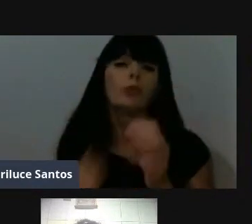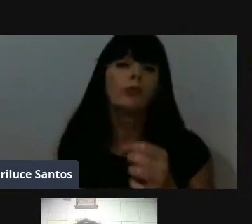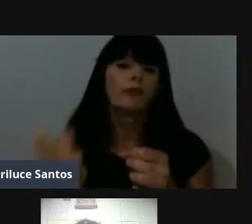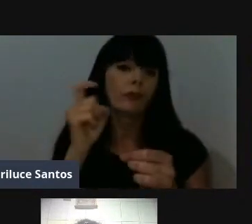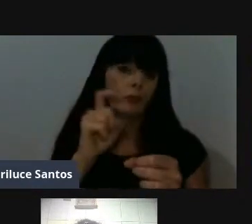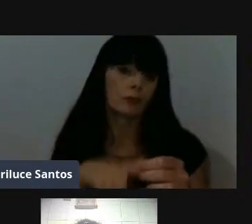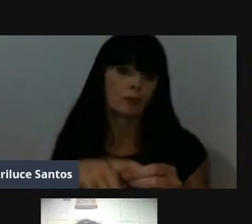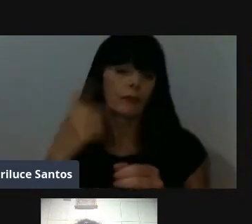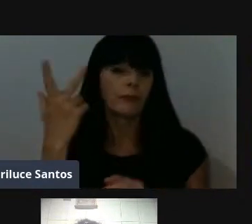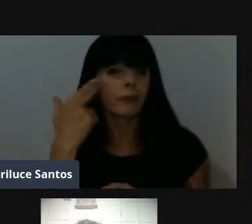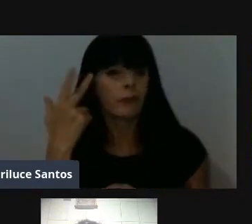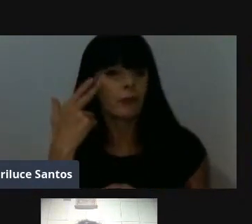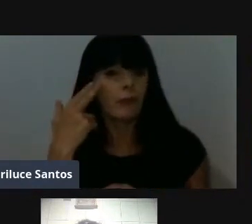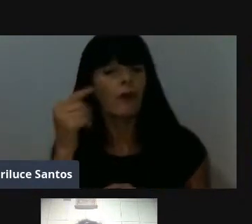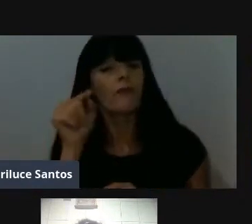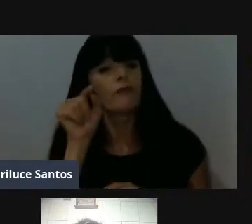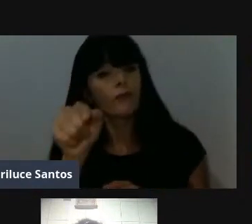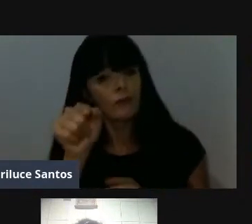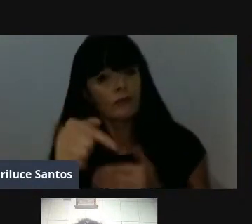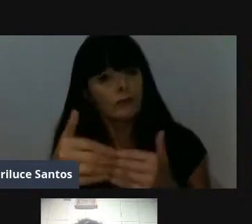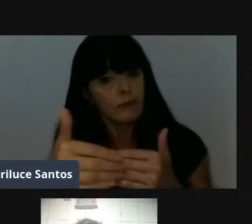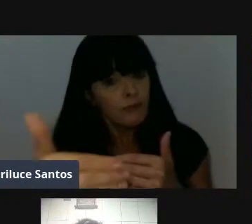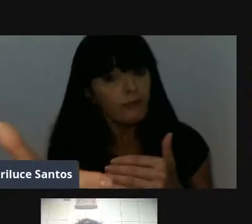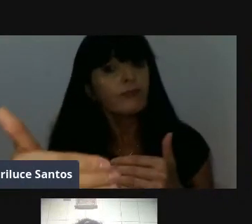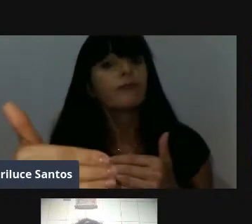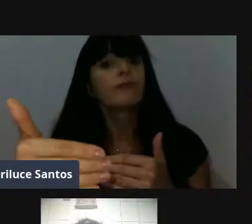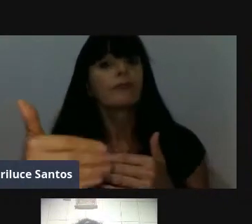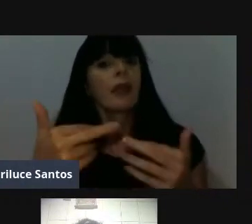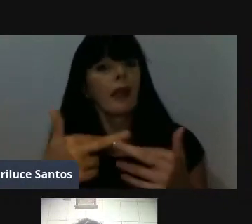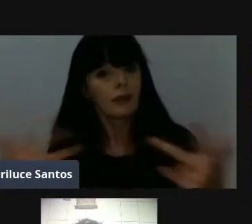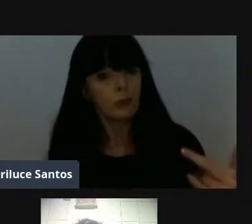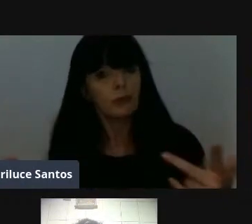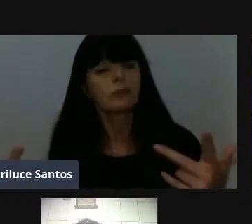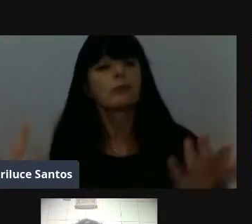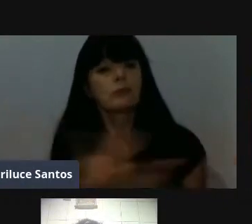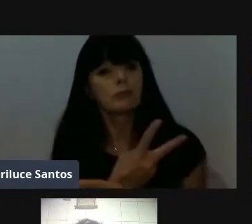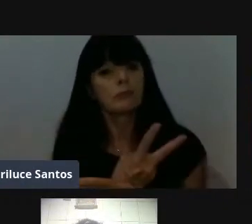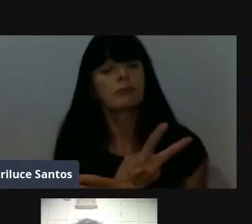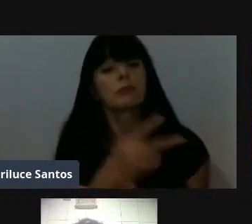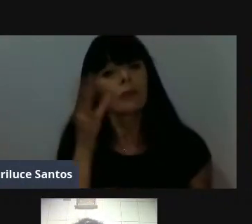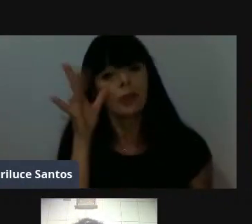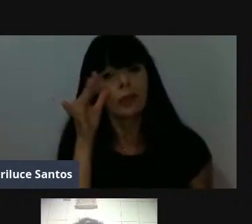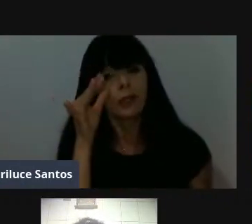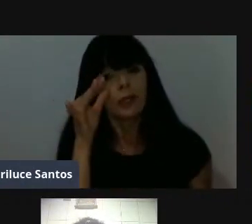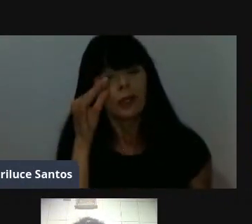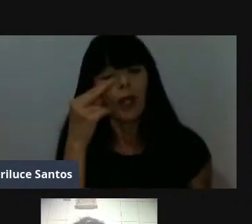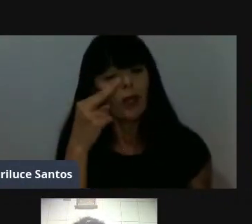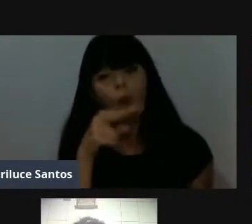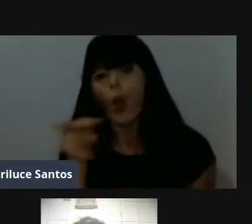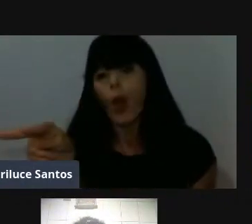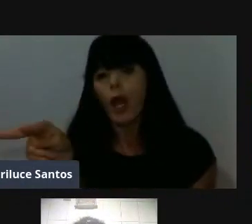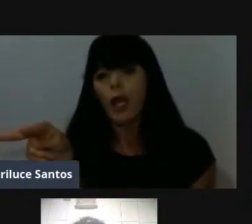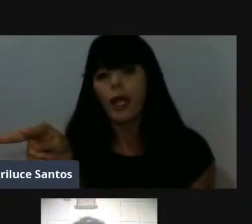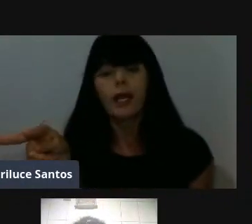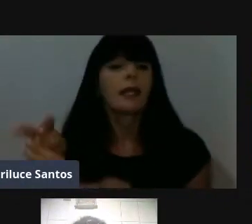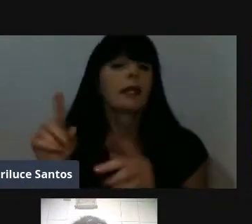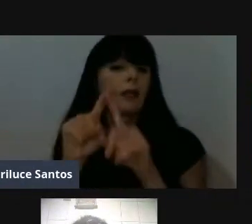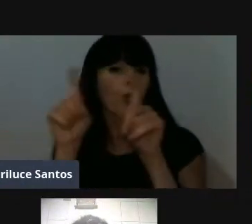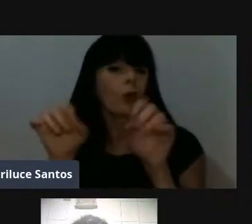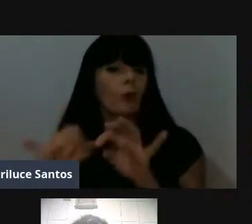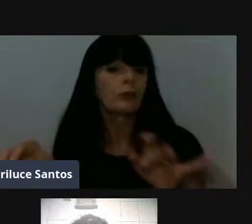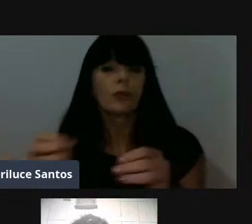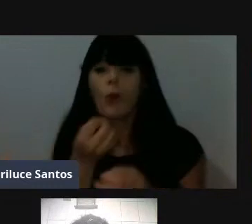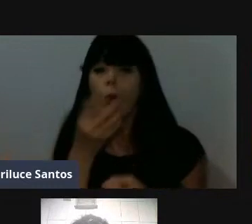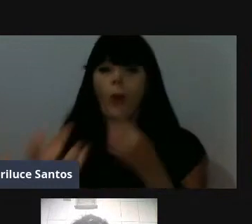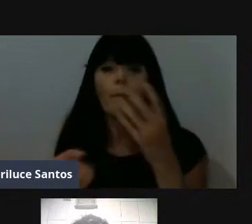não se prepararam. E é assim que funcionam as coisas, né? Eu achei interessante, até eu estou olhando aqui do lado do computador alguns comentários do